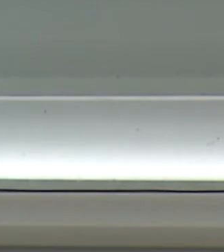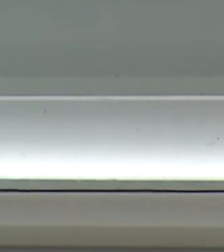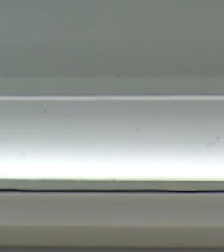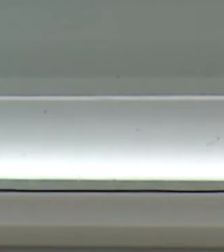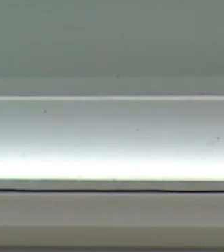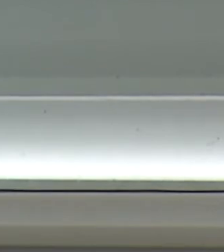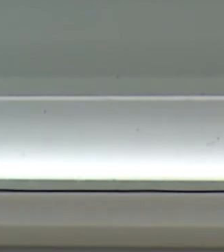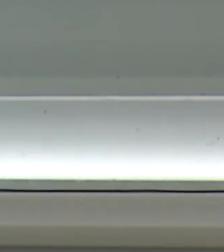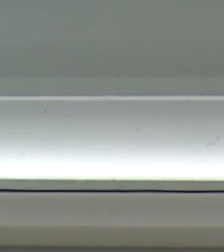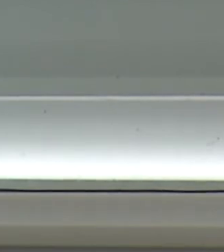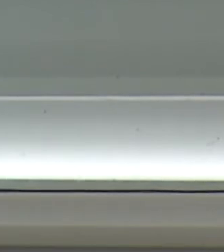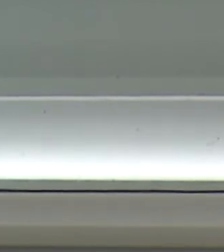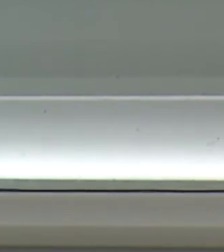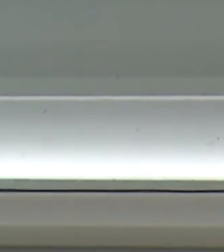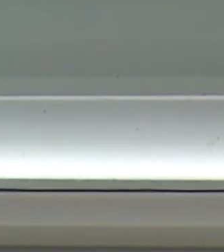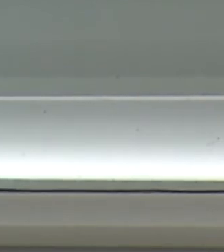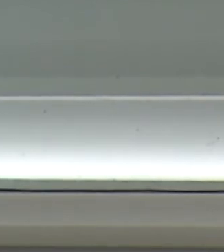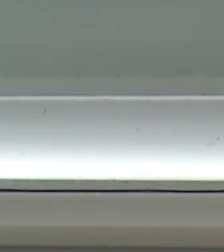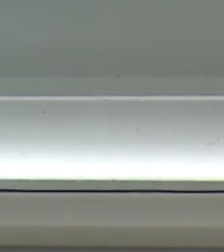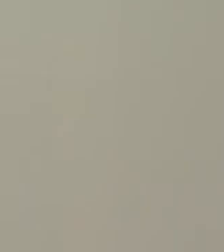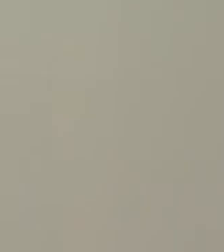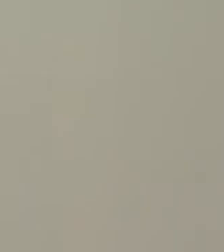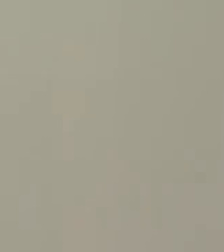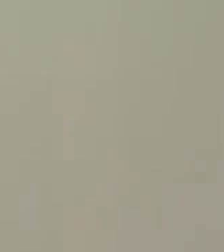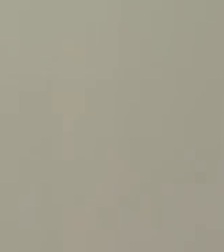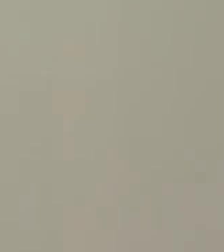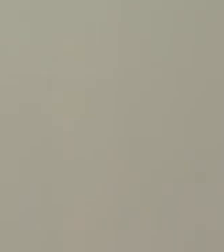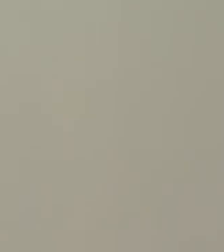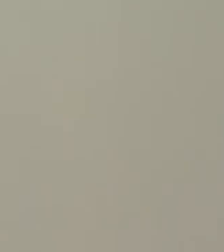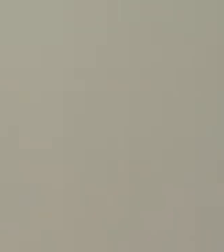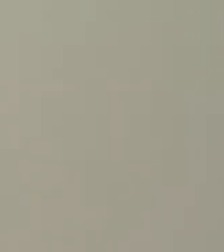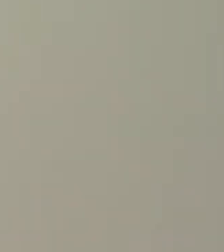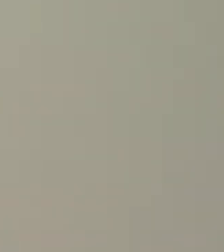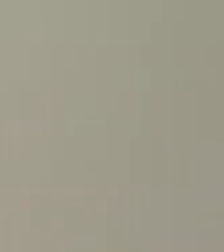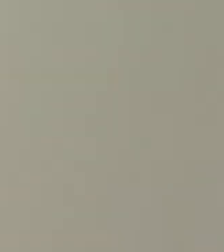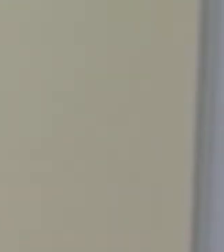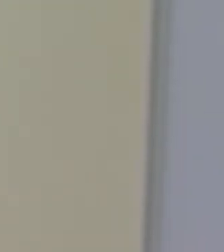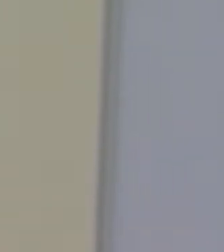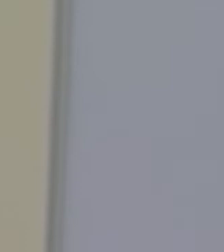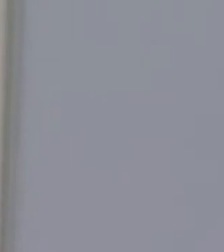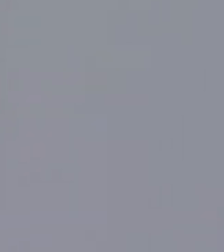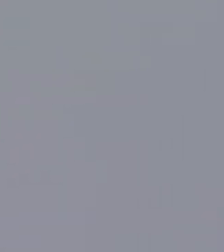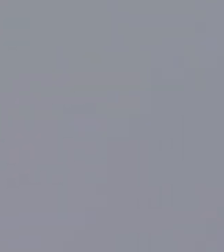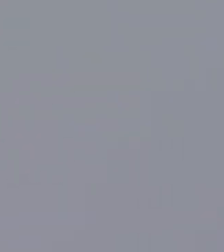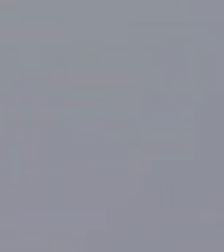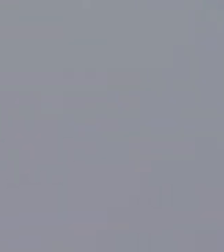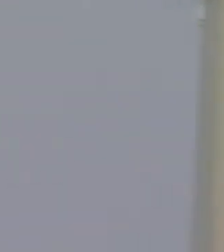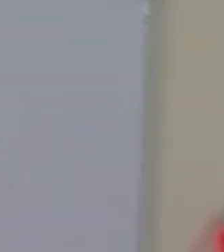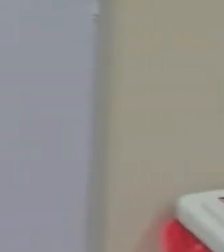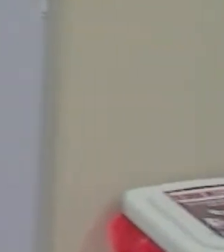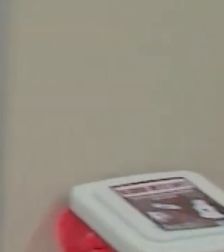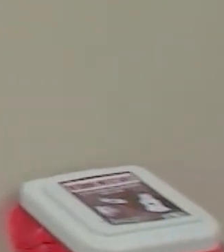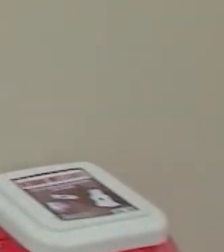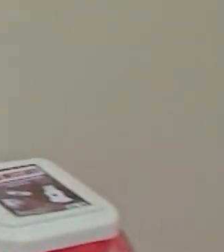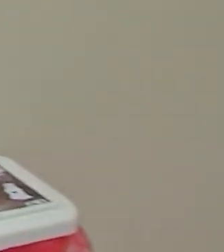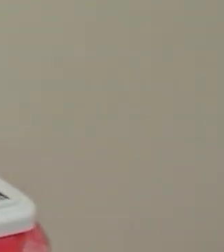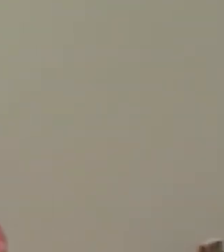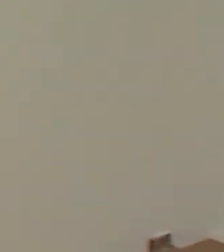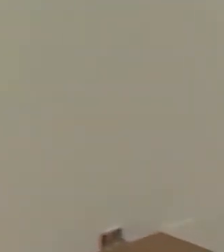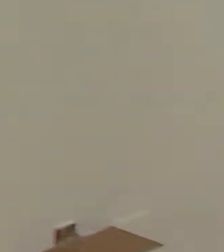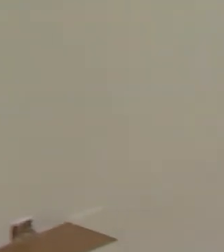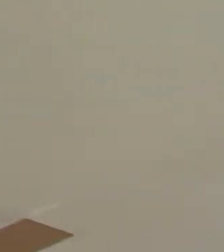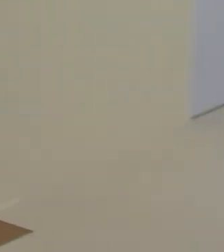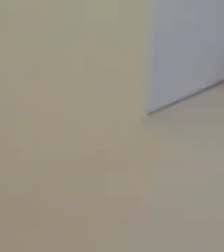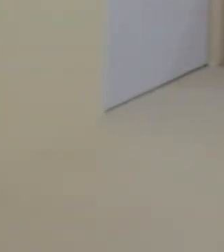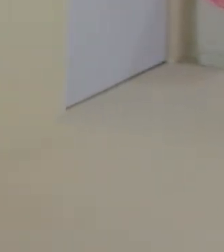queda pela quinta semana consecutiva. Mesmo com a situação um pouco melhor, o governador reforçou a importância